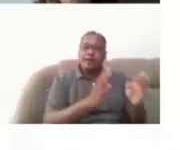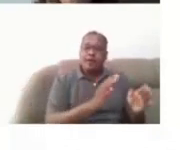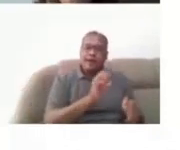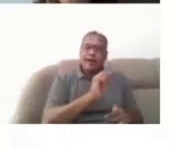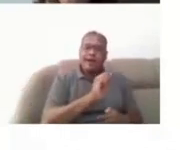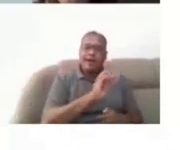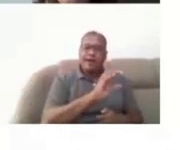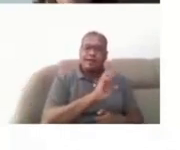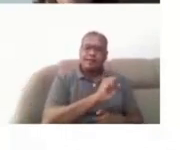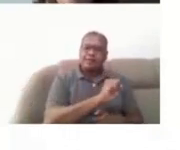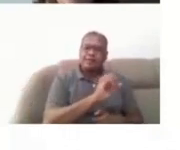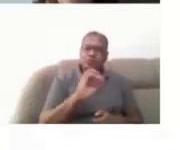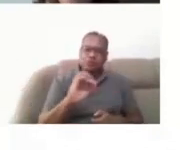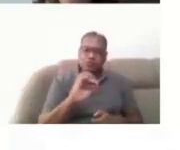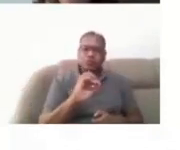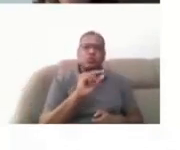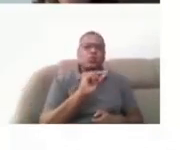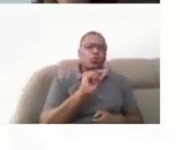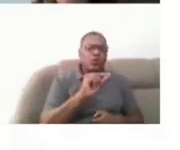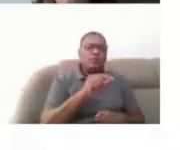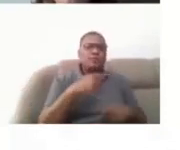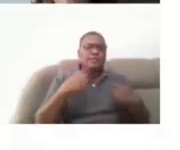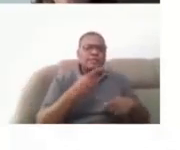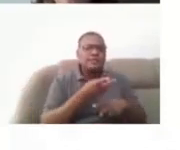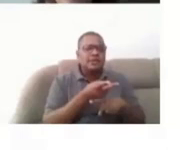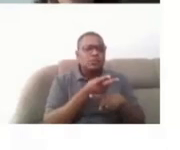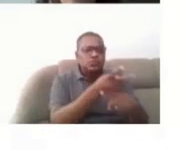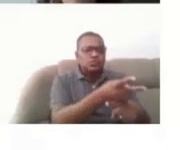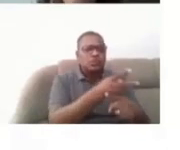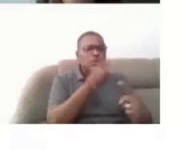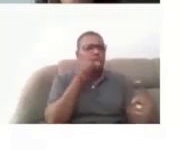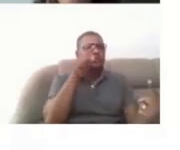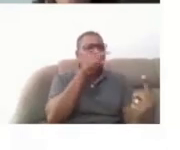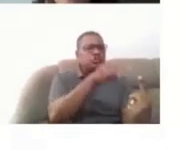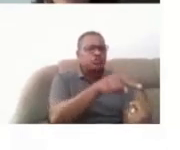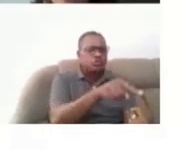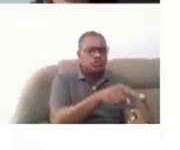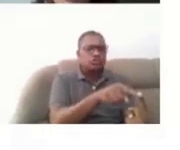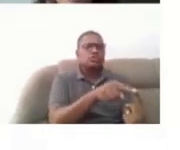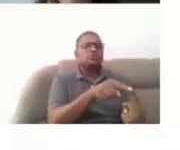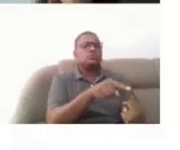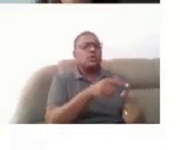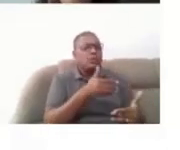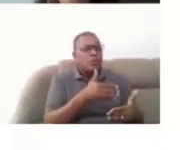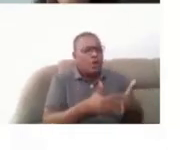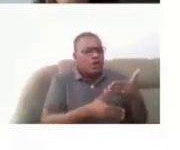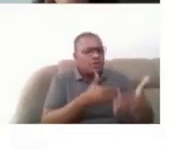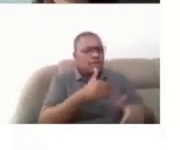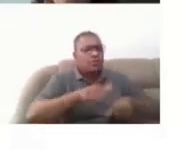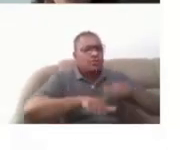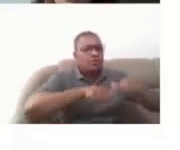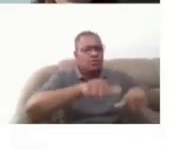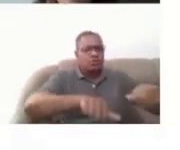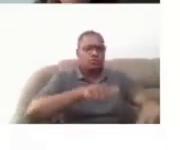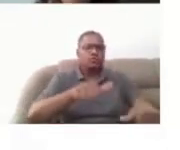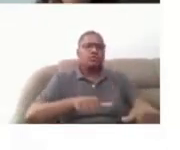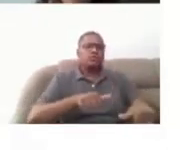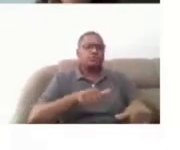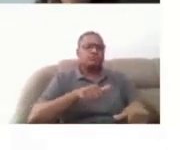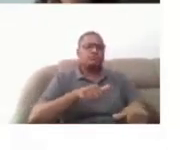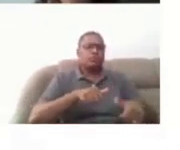ele sugere a busca de um objetivo, objetivo, o processo de mudança, as situações de luta,